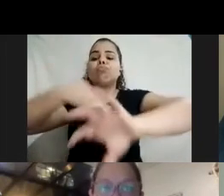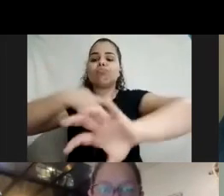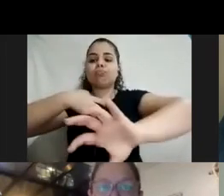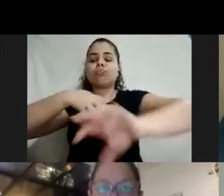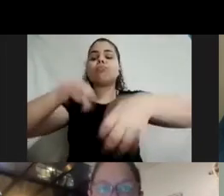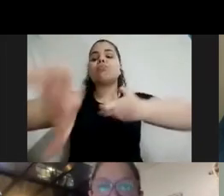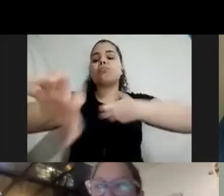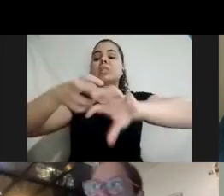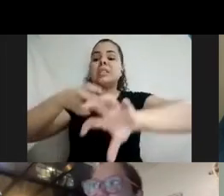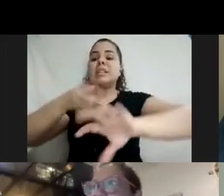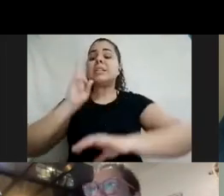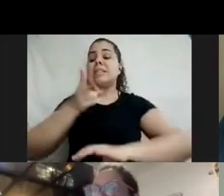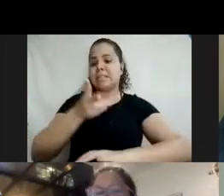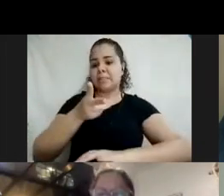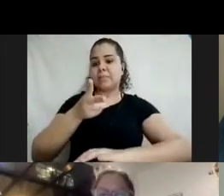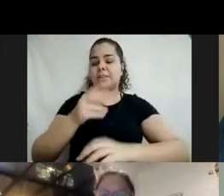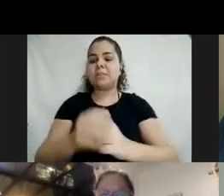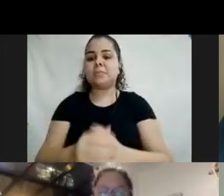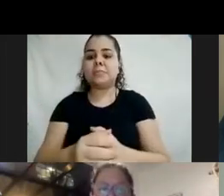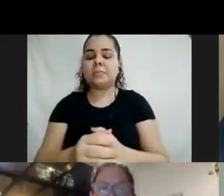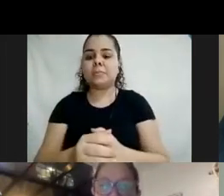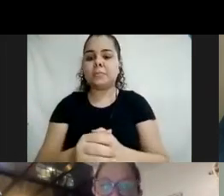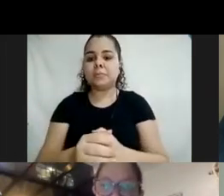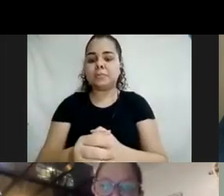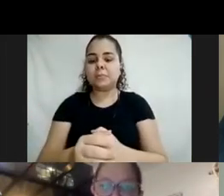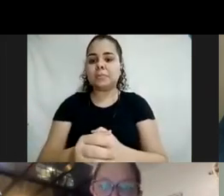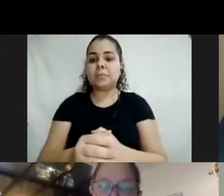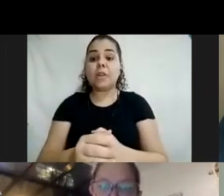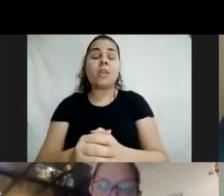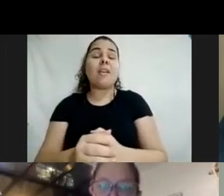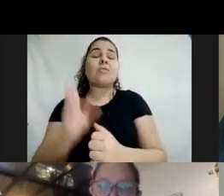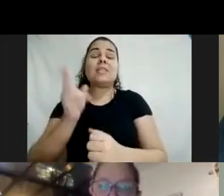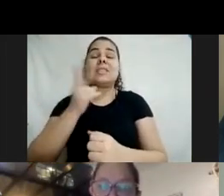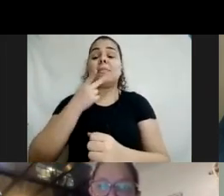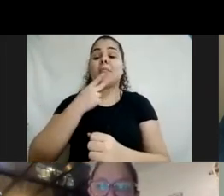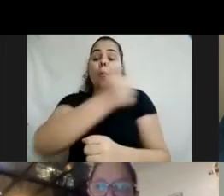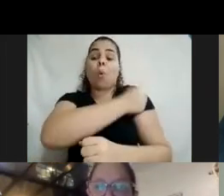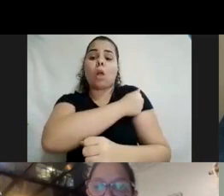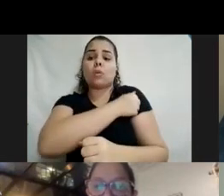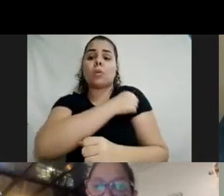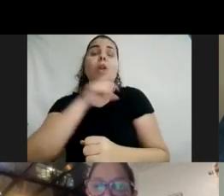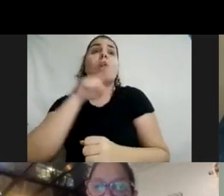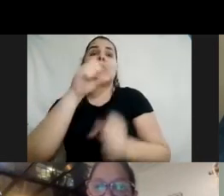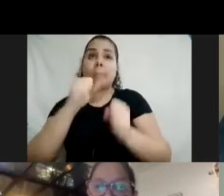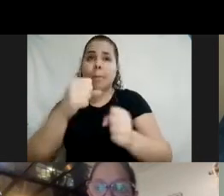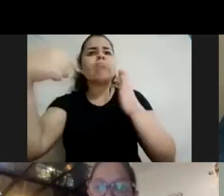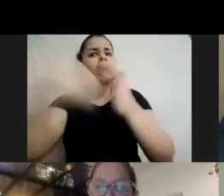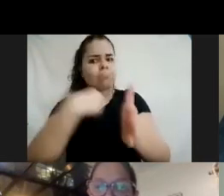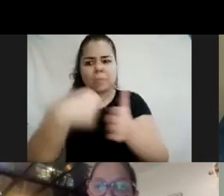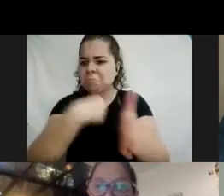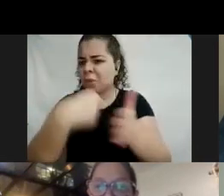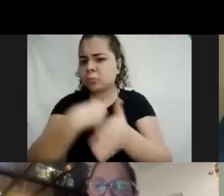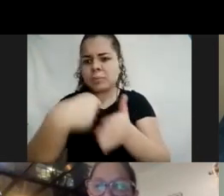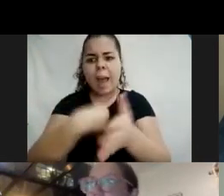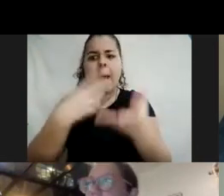sempre falo para os meus alunos também, assim, você pode me perguntar, se você não entendeu a coisa, eu te expliquei mil vezes, você pode me perguntar mil